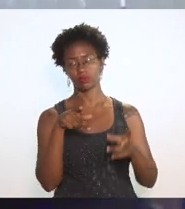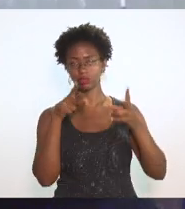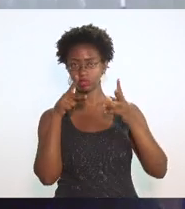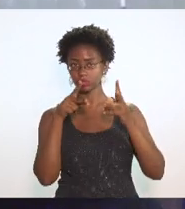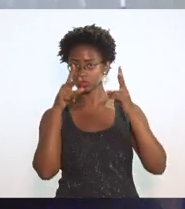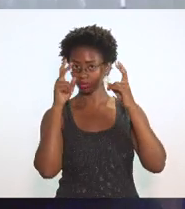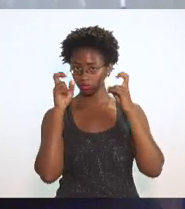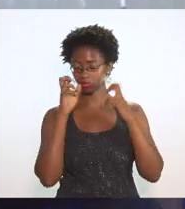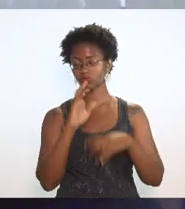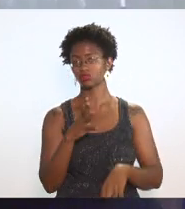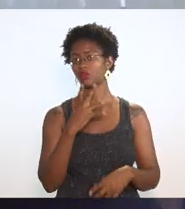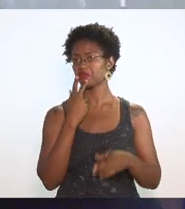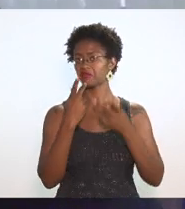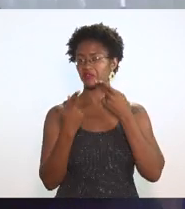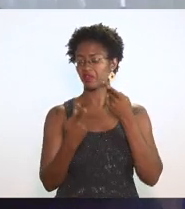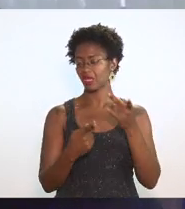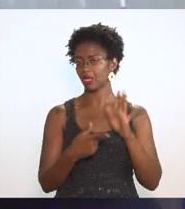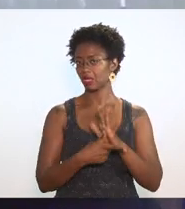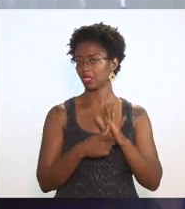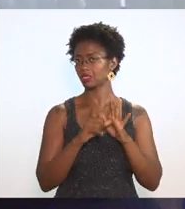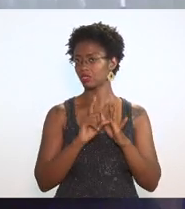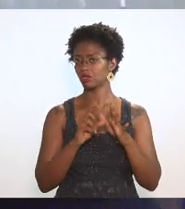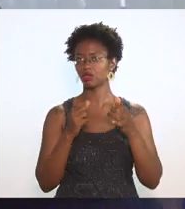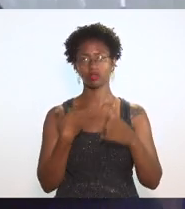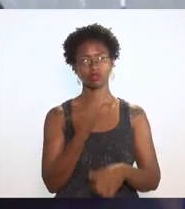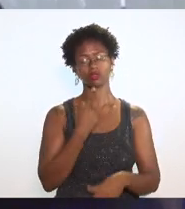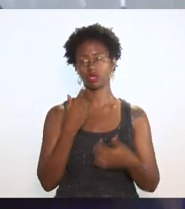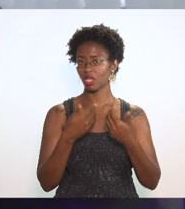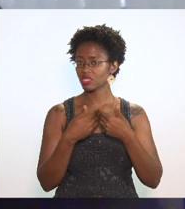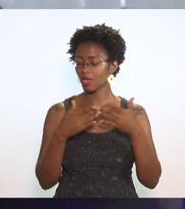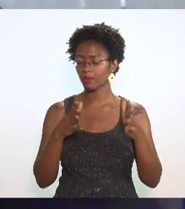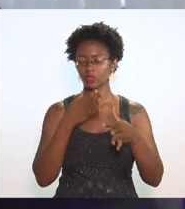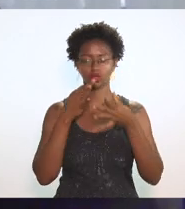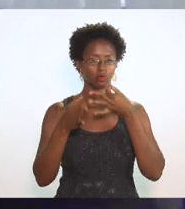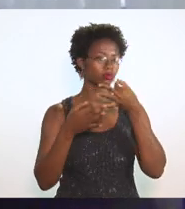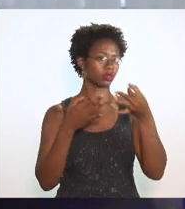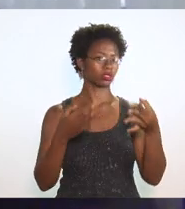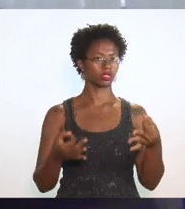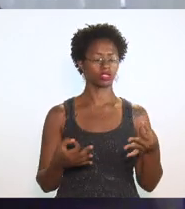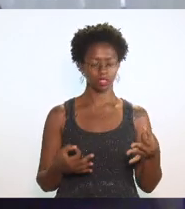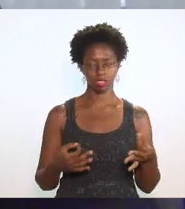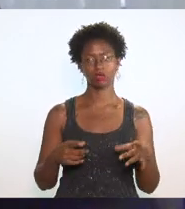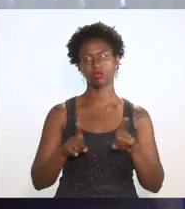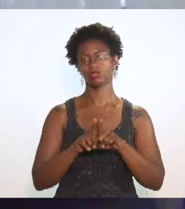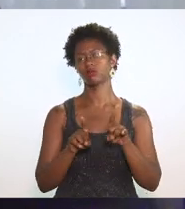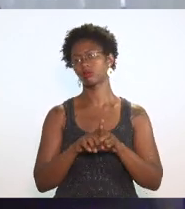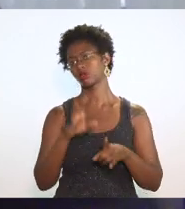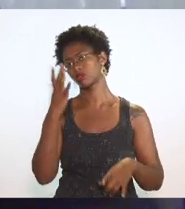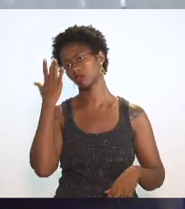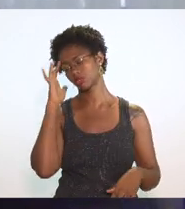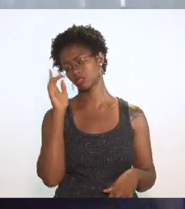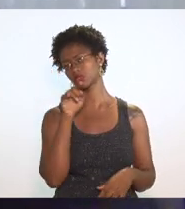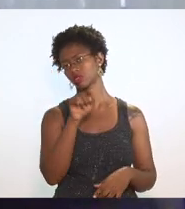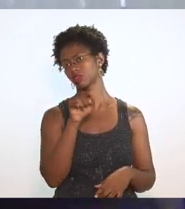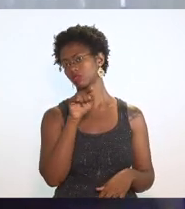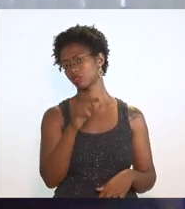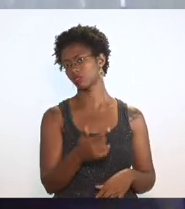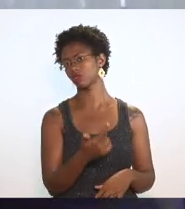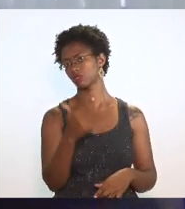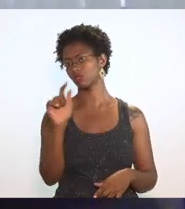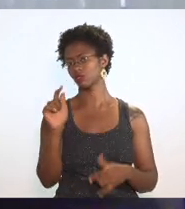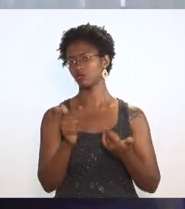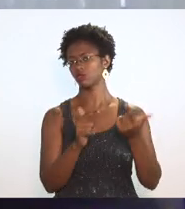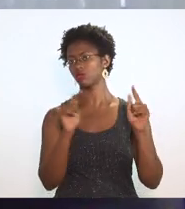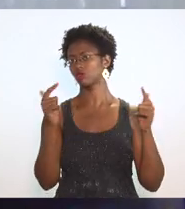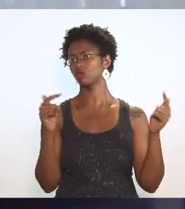anteriores estamos abertos a sugestões também considero o senhor como outros membros da casa